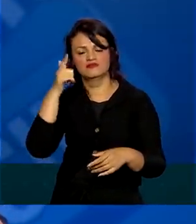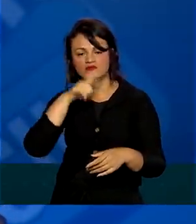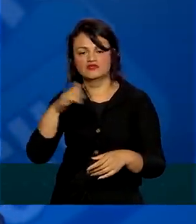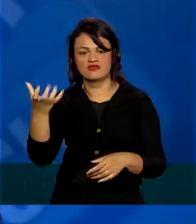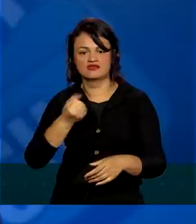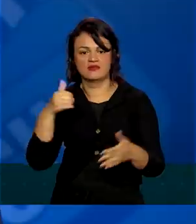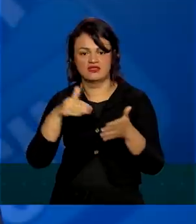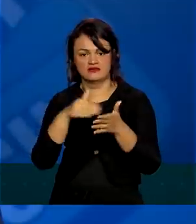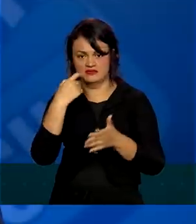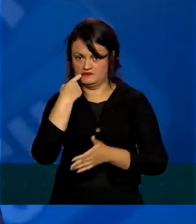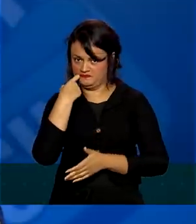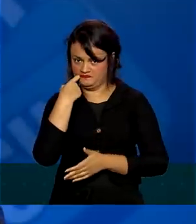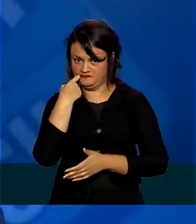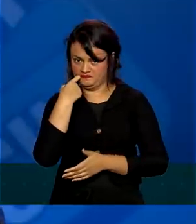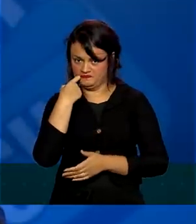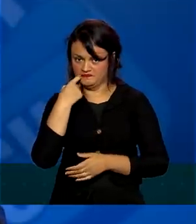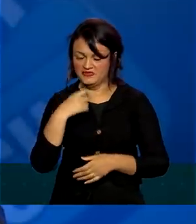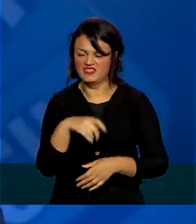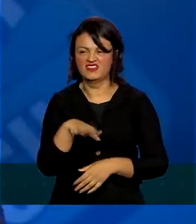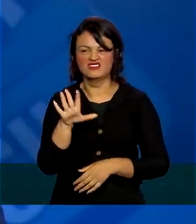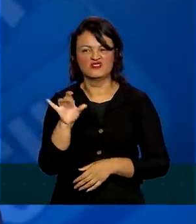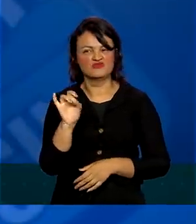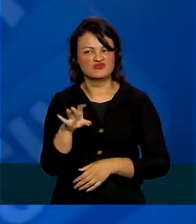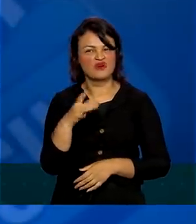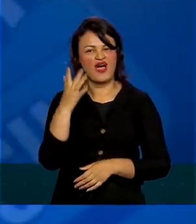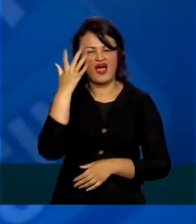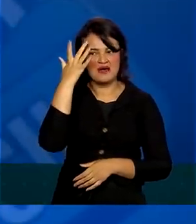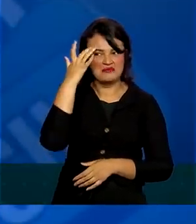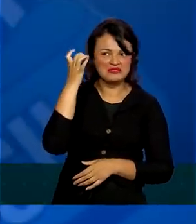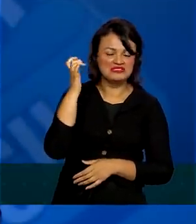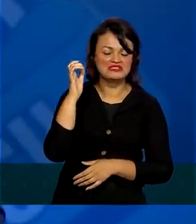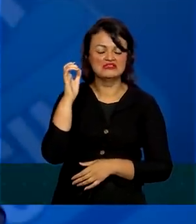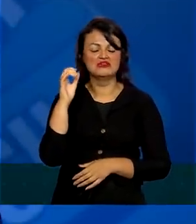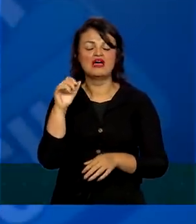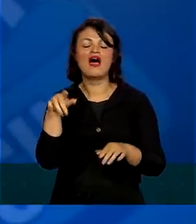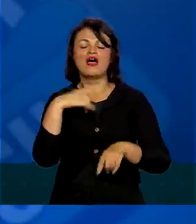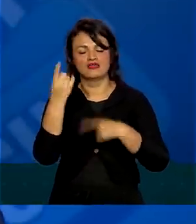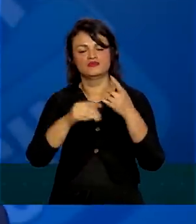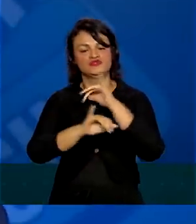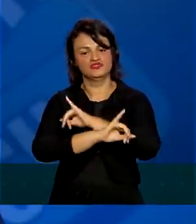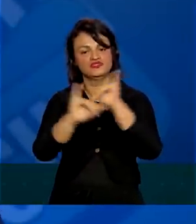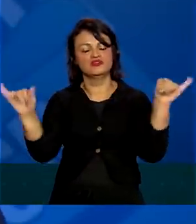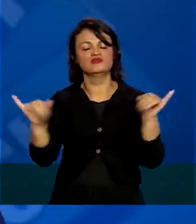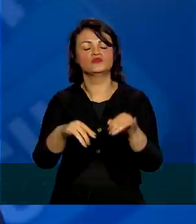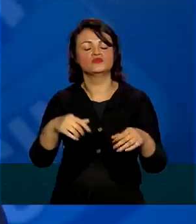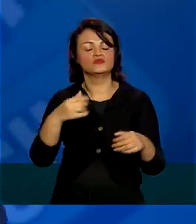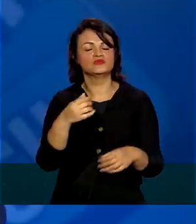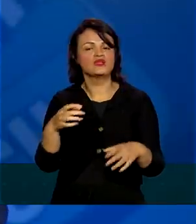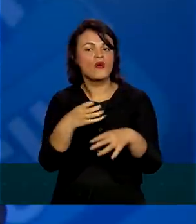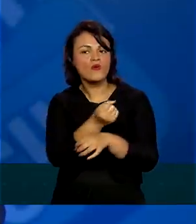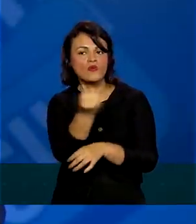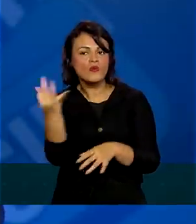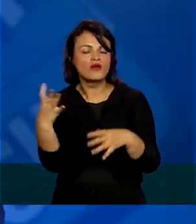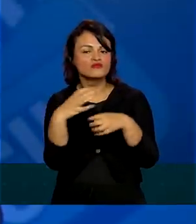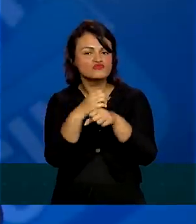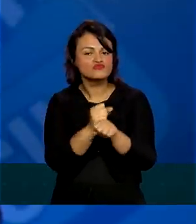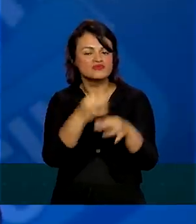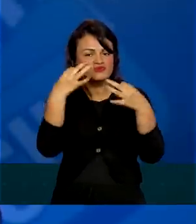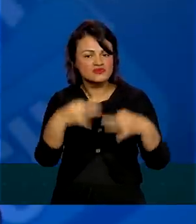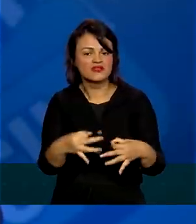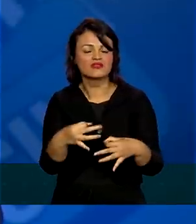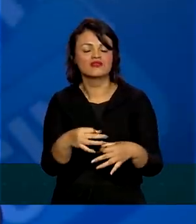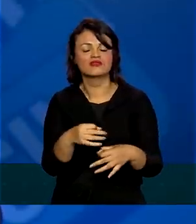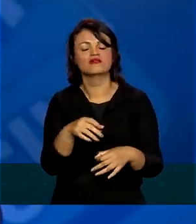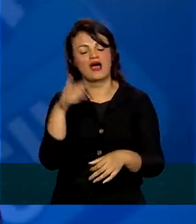até sexta-feira. Então, nós só vamos, provavelmente, no dia de amanhã, poder anunciar o número preciso de quantas pessoas